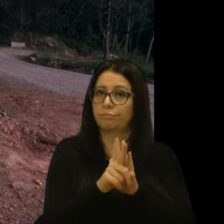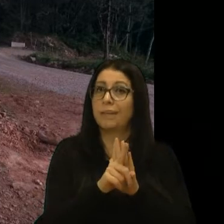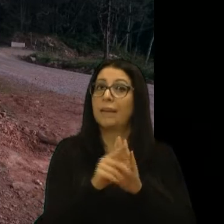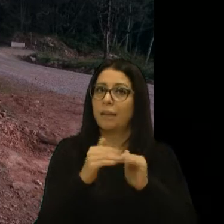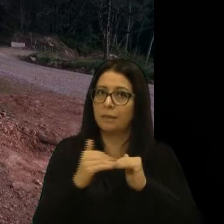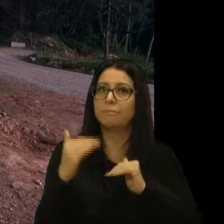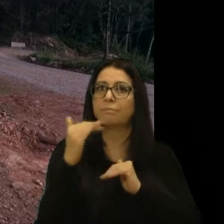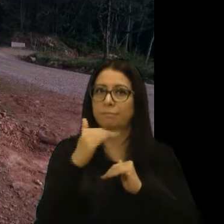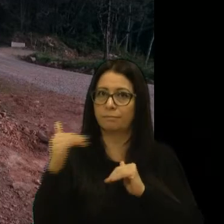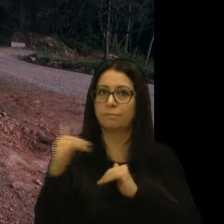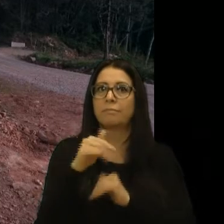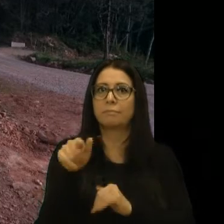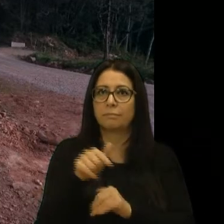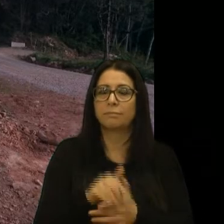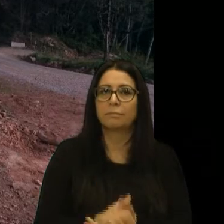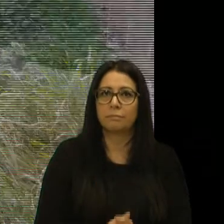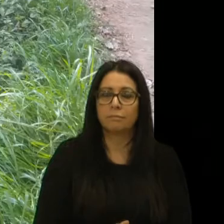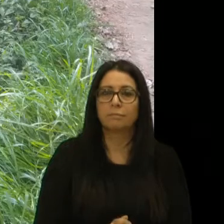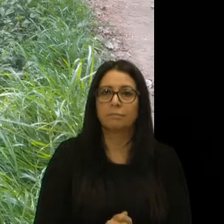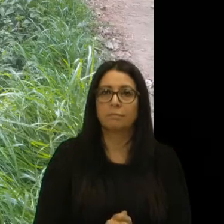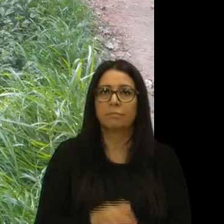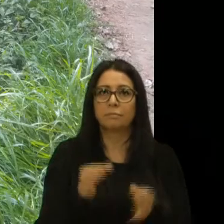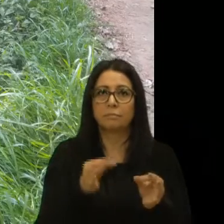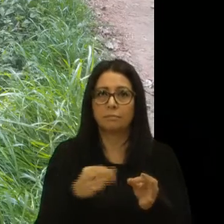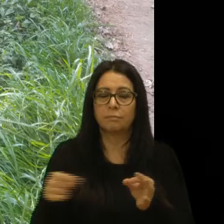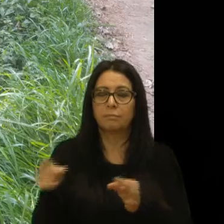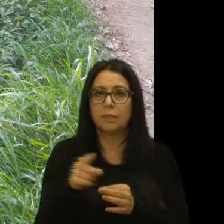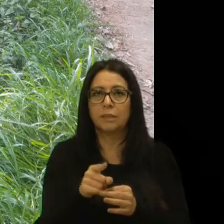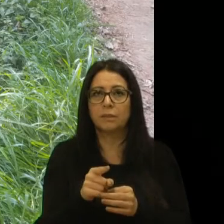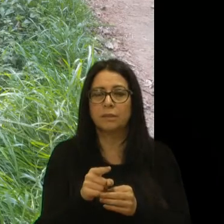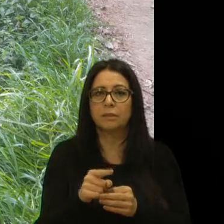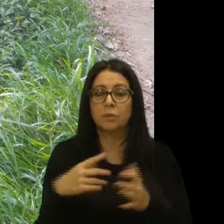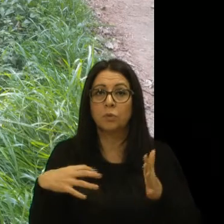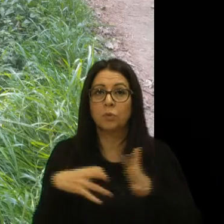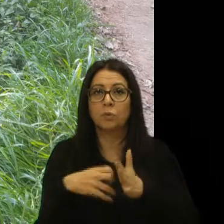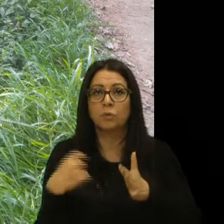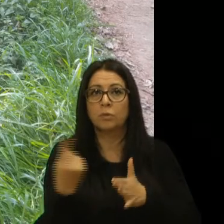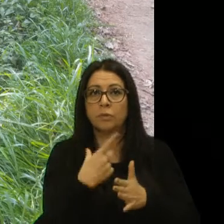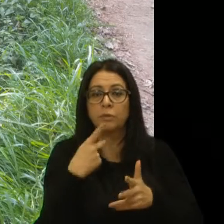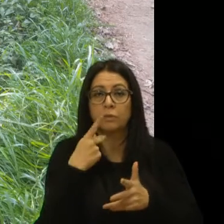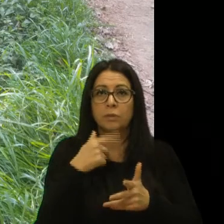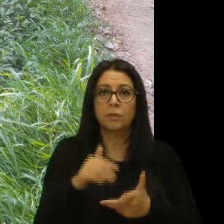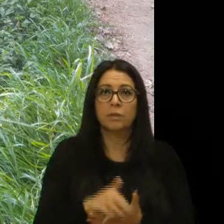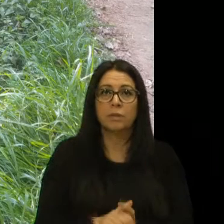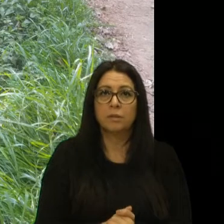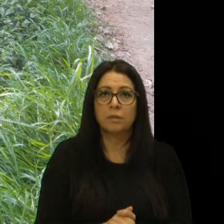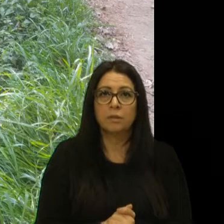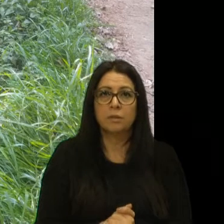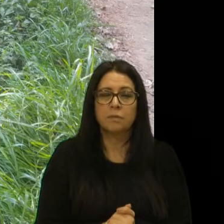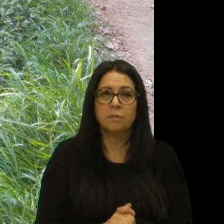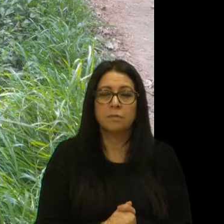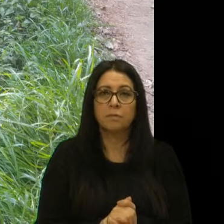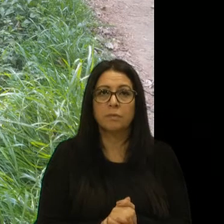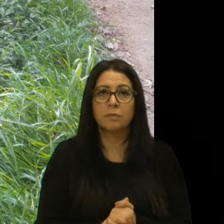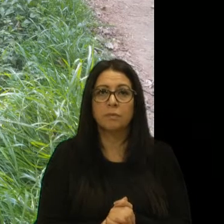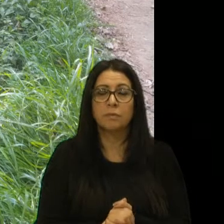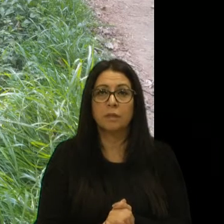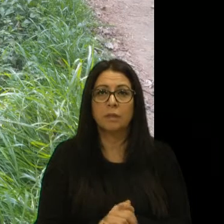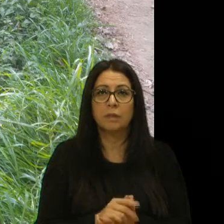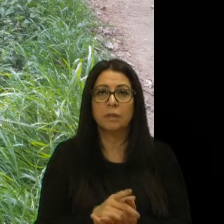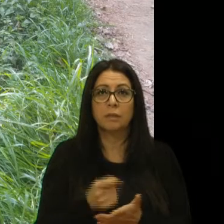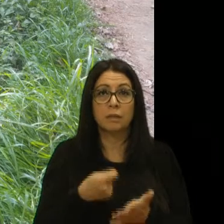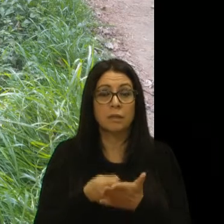até, razoável aí, e com certeza, a tragédia, como já falei aqui, está anunciada, se cair um carro aí, então, nós temos que,